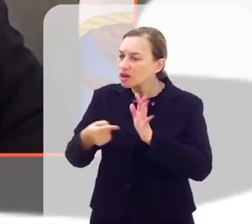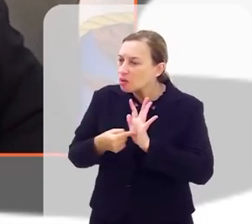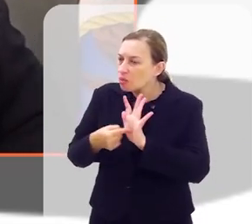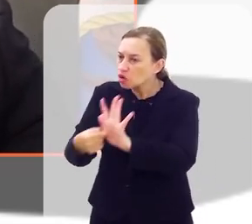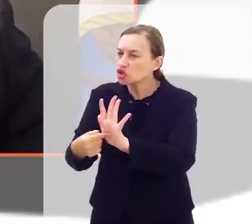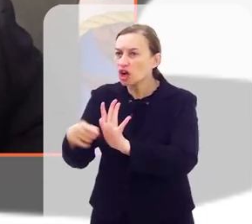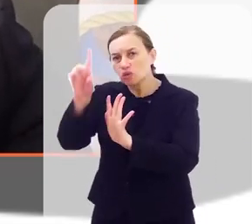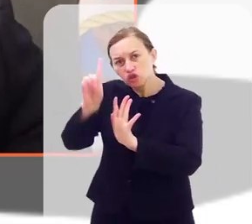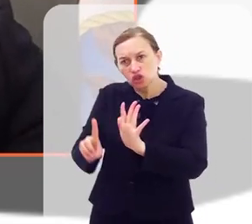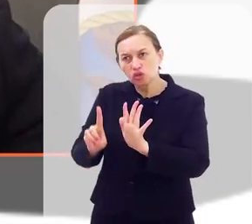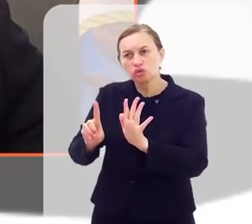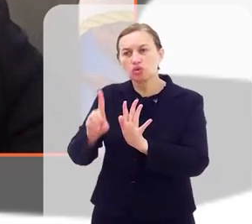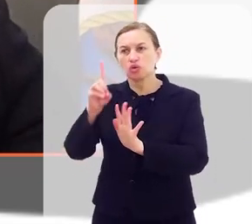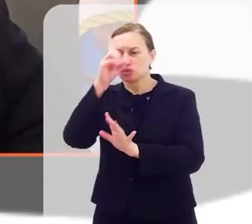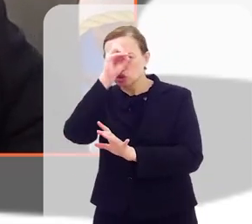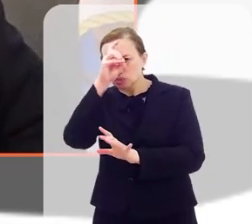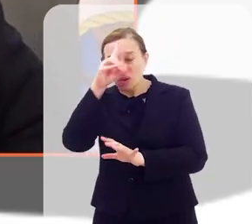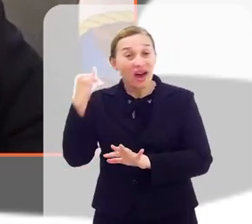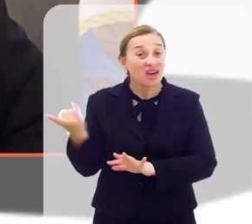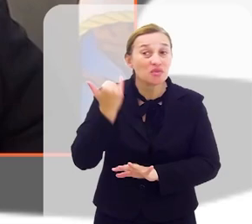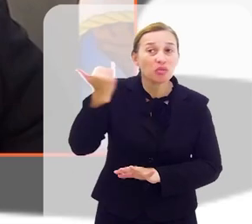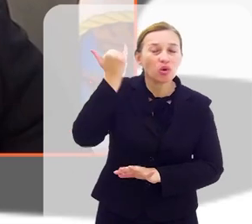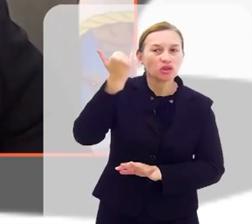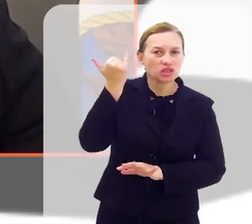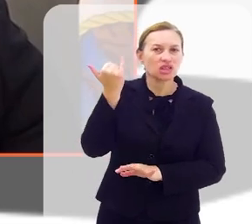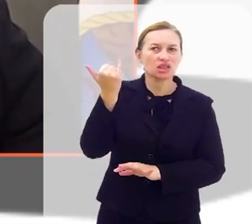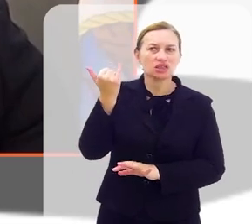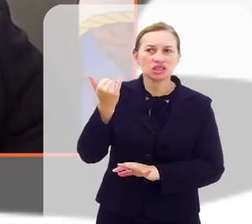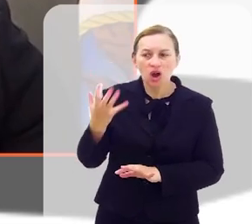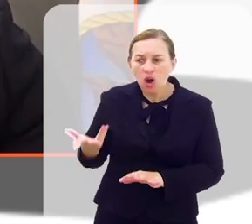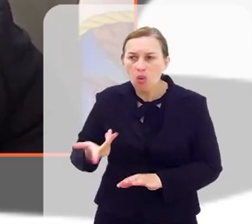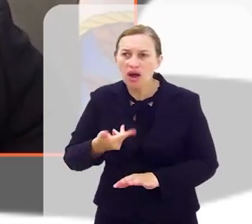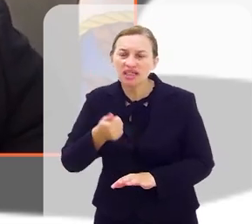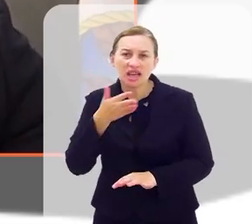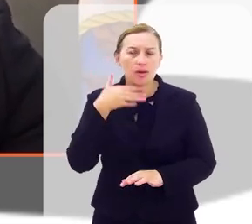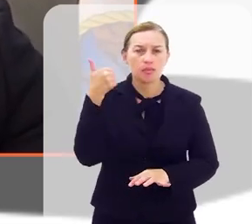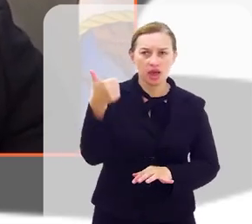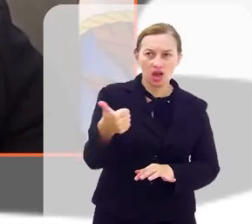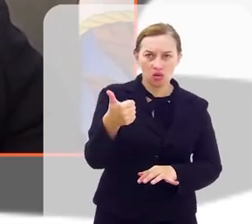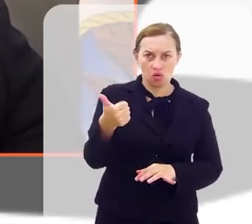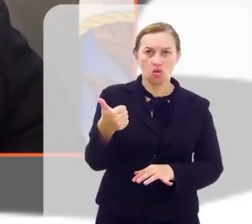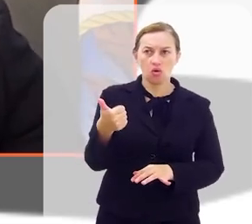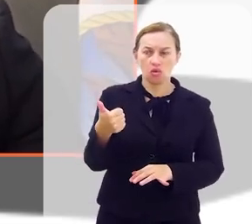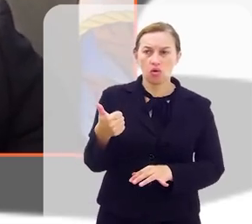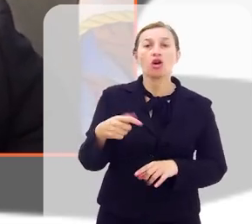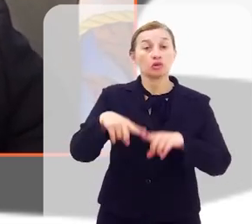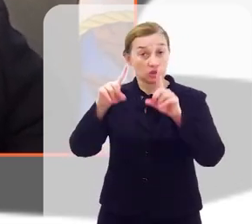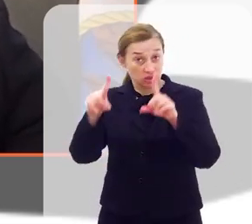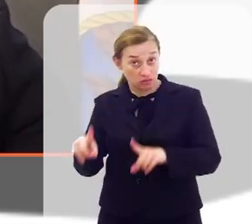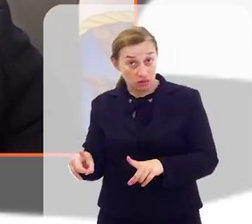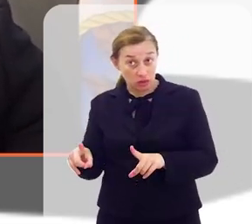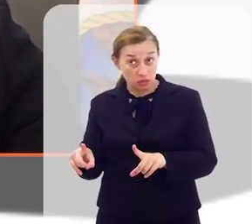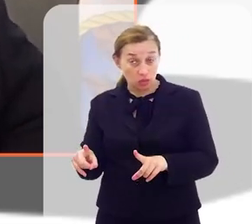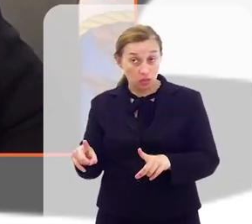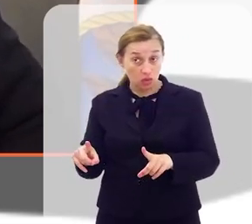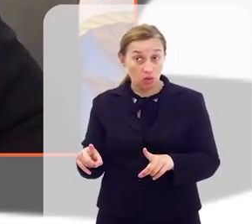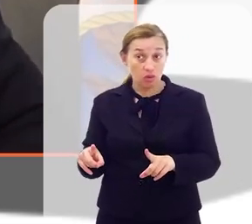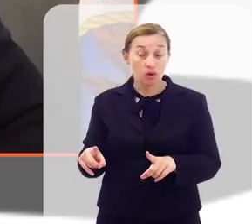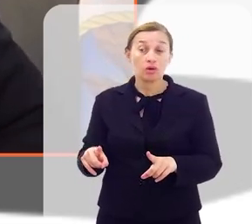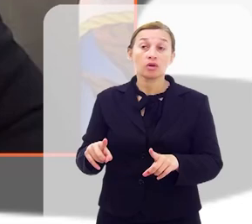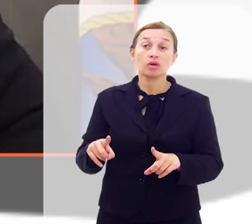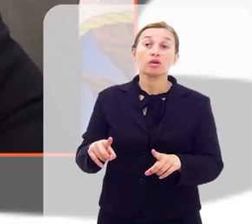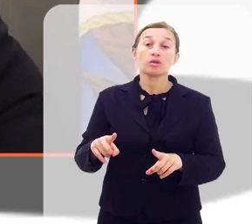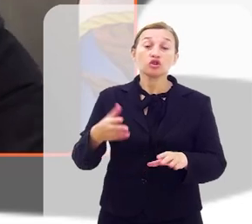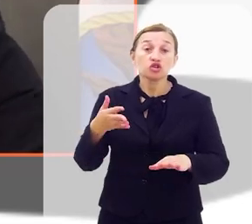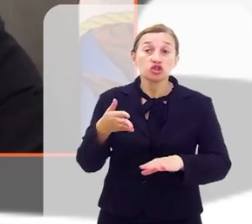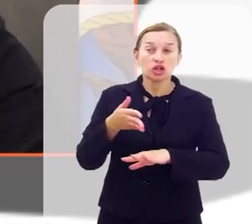diretor do hospital a importância de dar uma qualidade melhor para o servidor, para que assim,